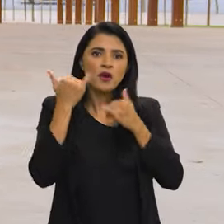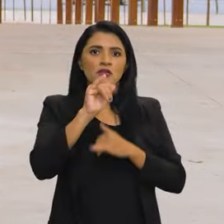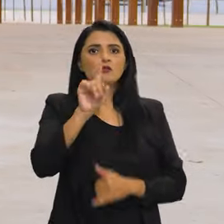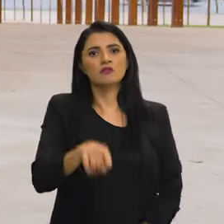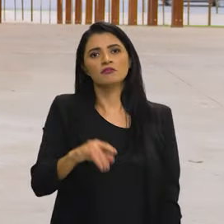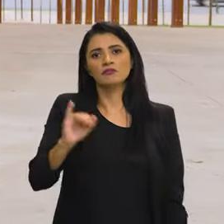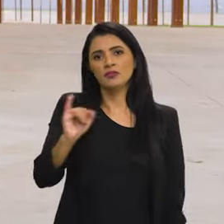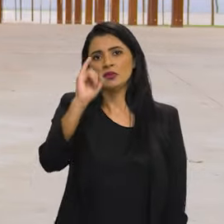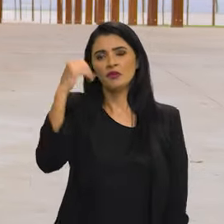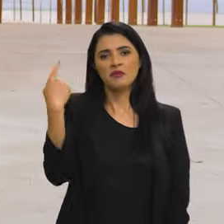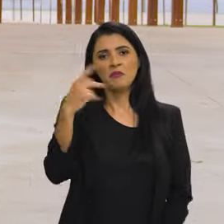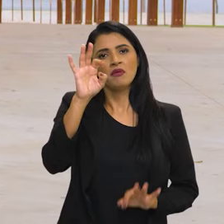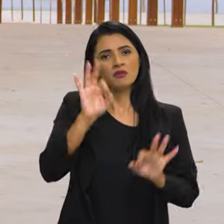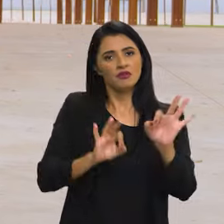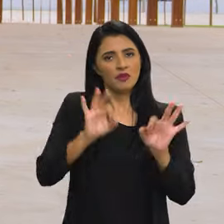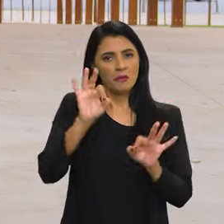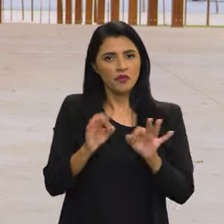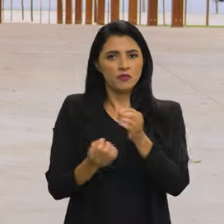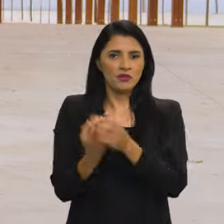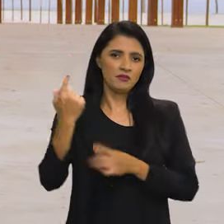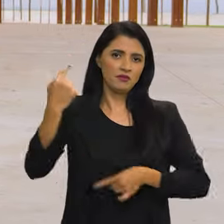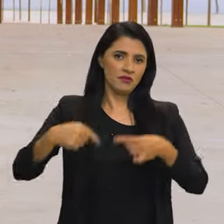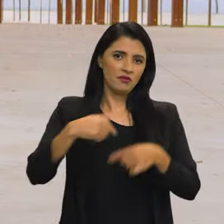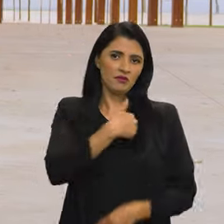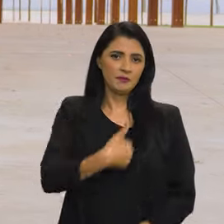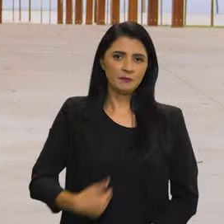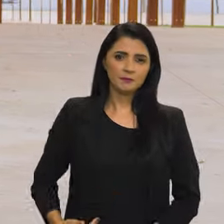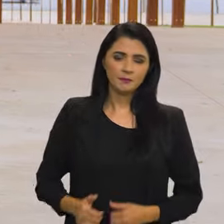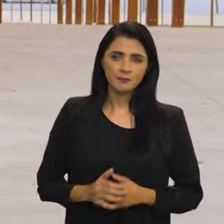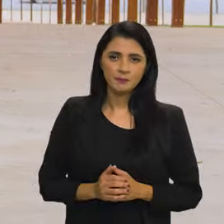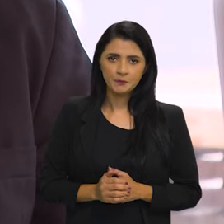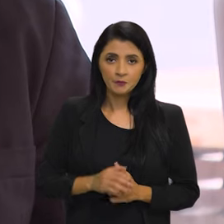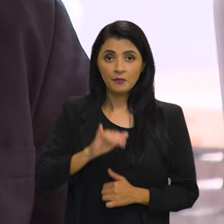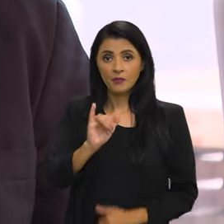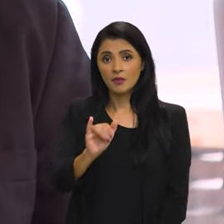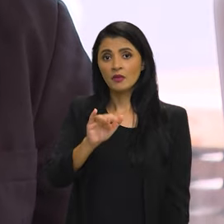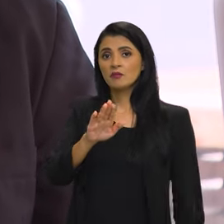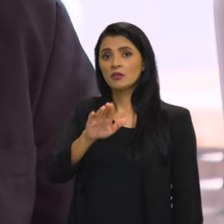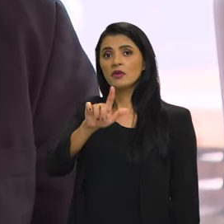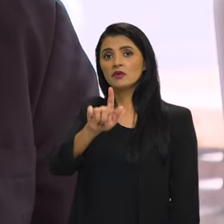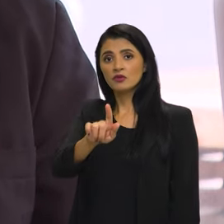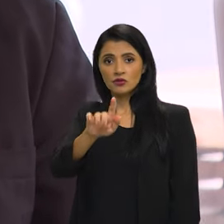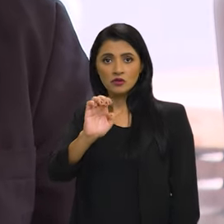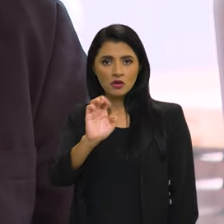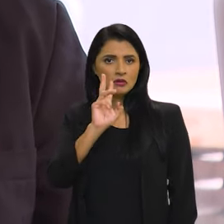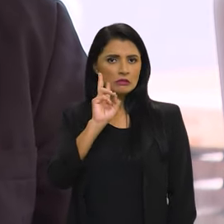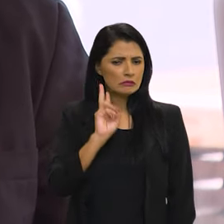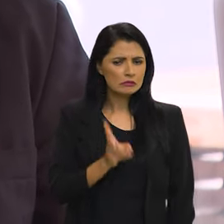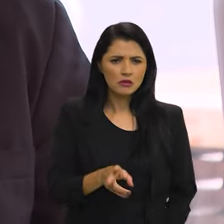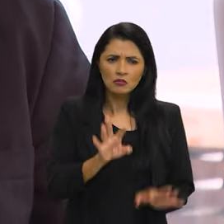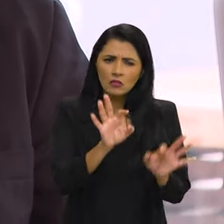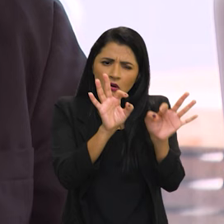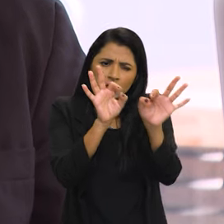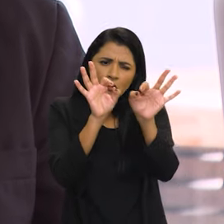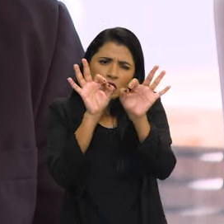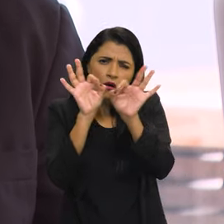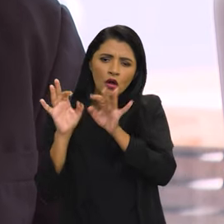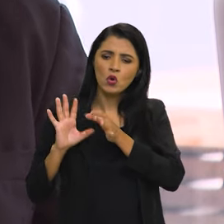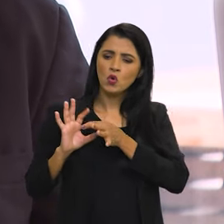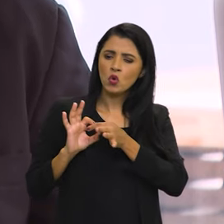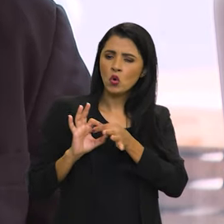de dados essenciais para o planejamento de políticas públicas. O IBGE sempre está acompanhando o cenário mundial